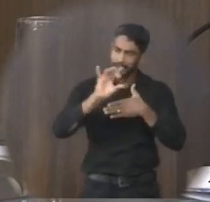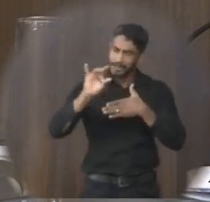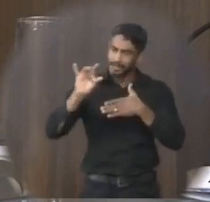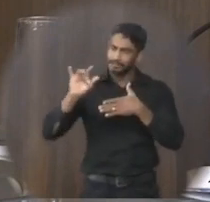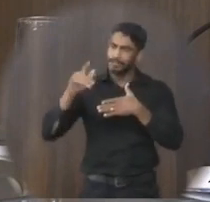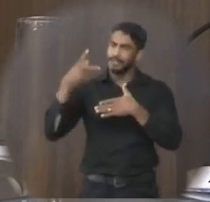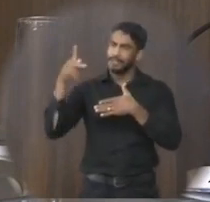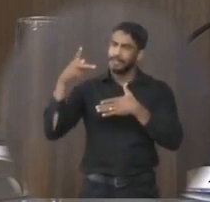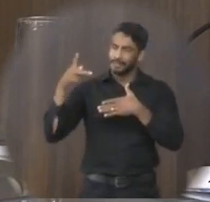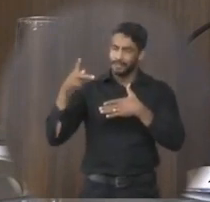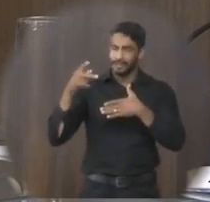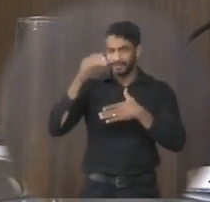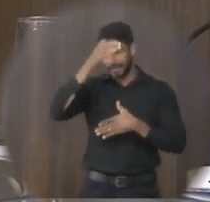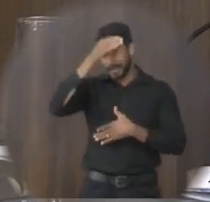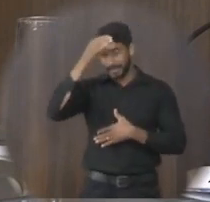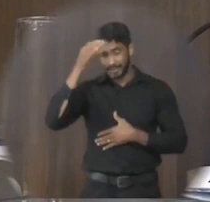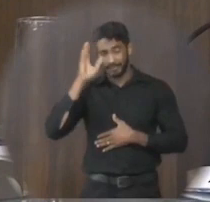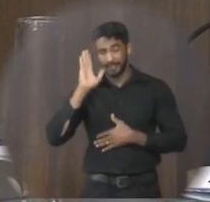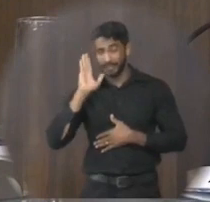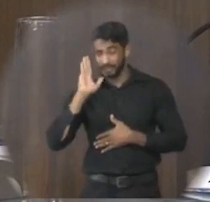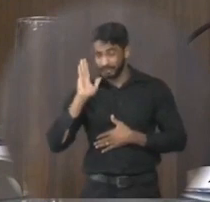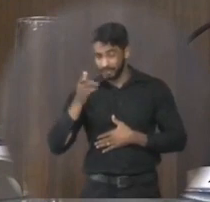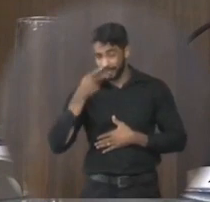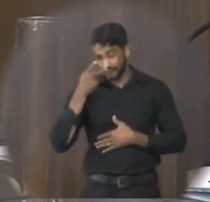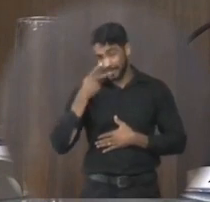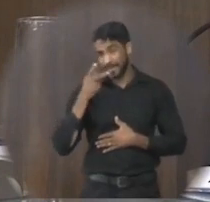Câmara, como foi já dito, jamais